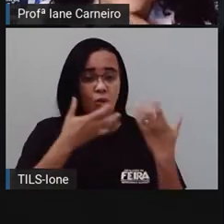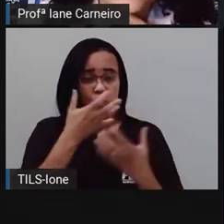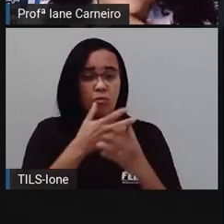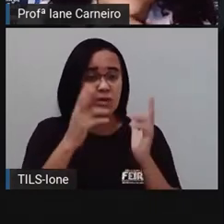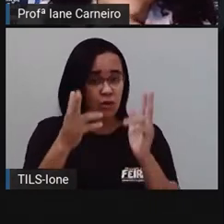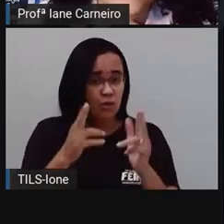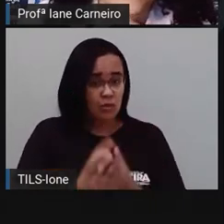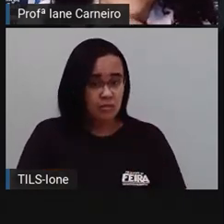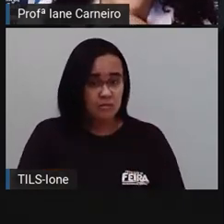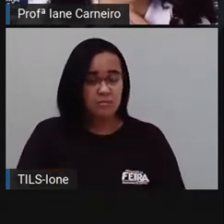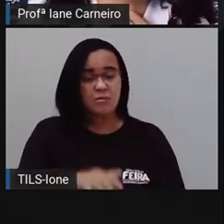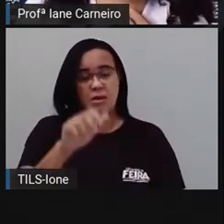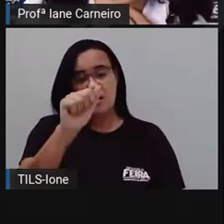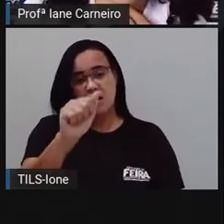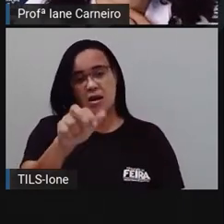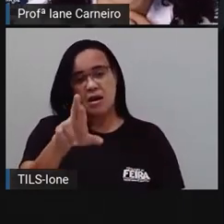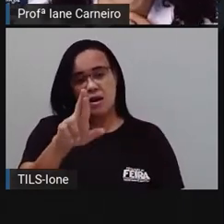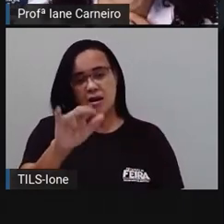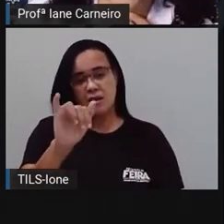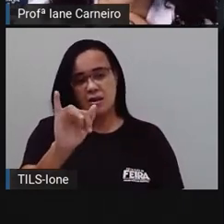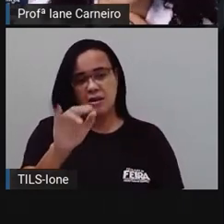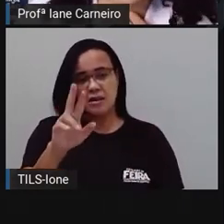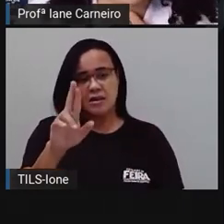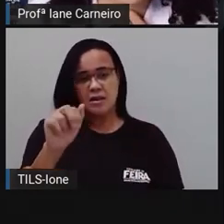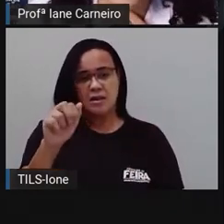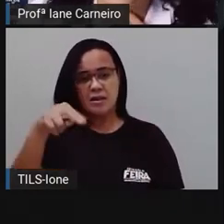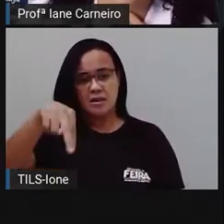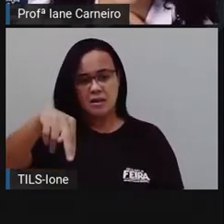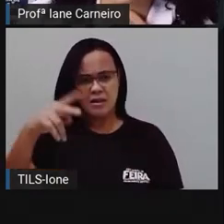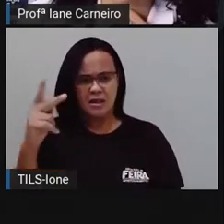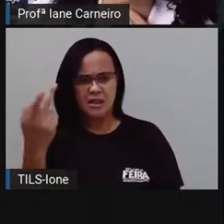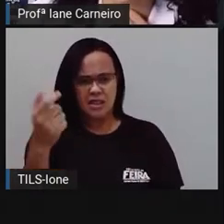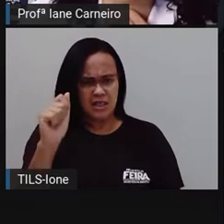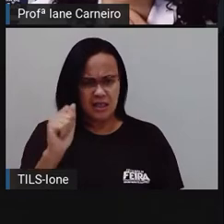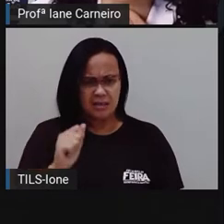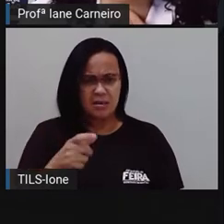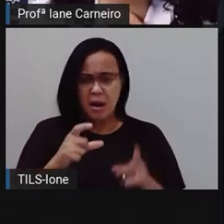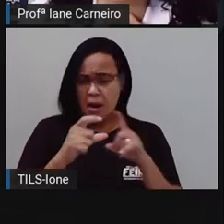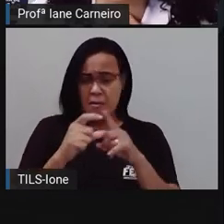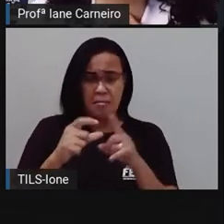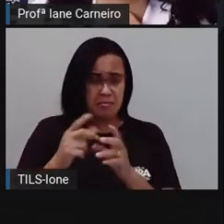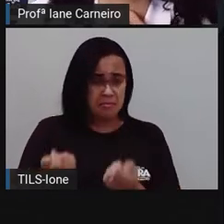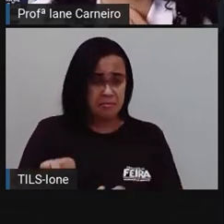A ariranha, regolga. Eu nunca ouviu essa palavra, regolga.